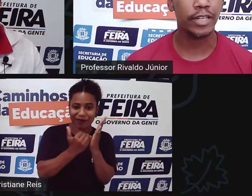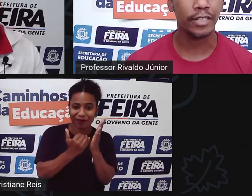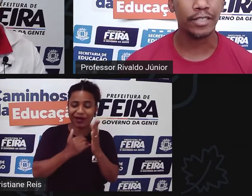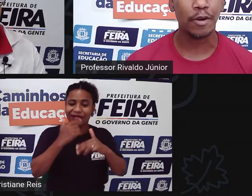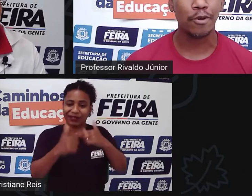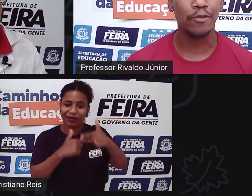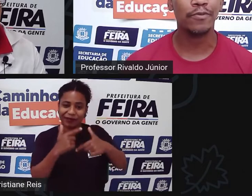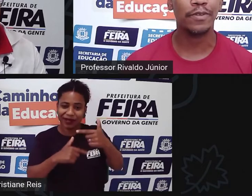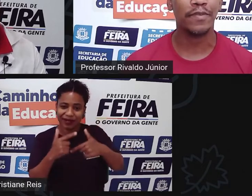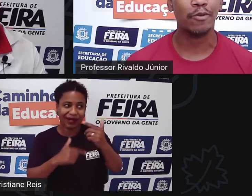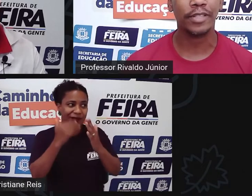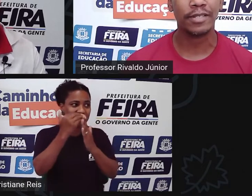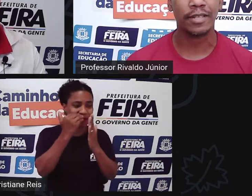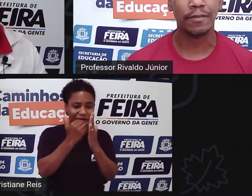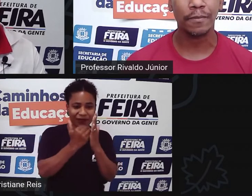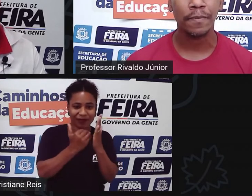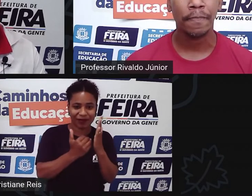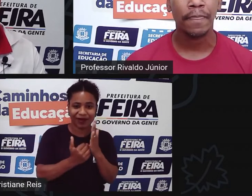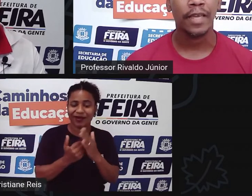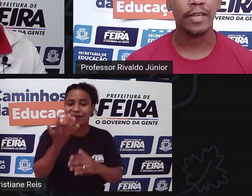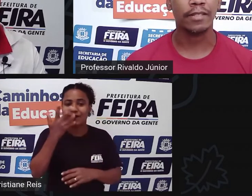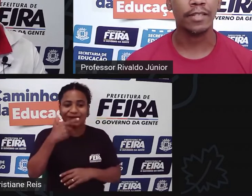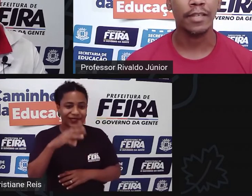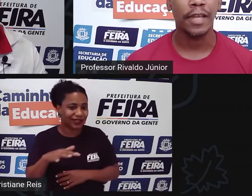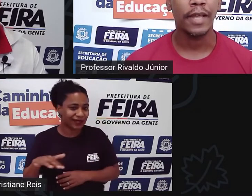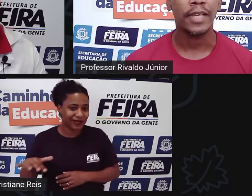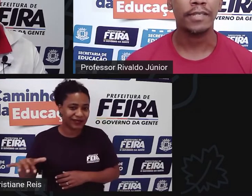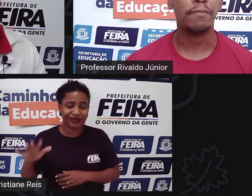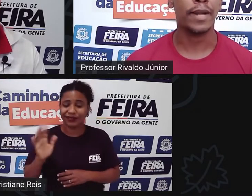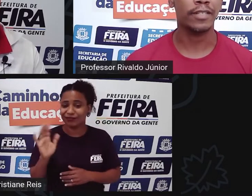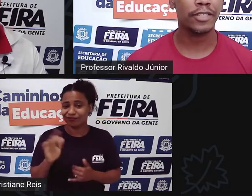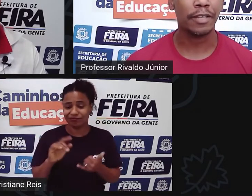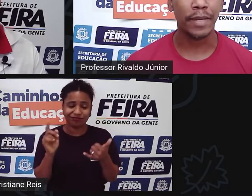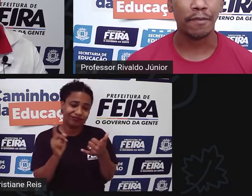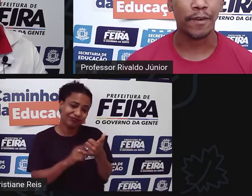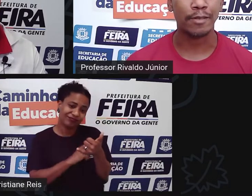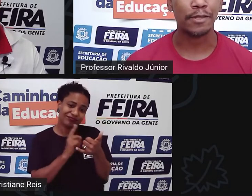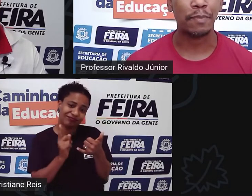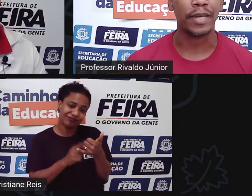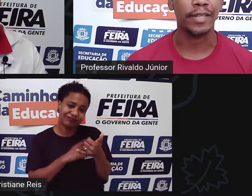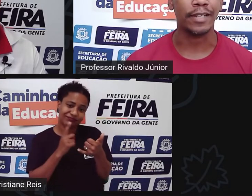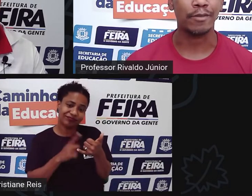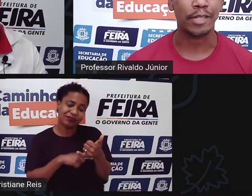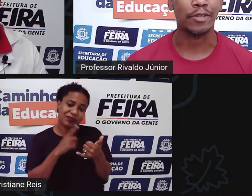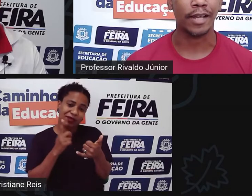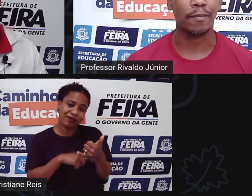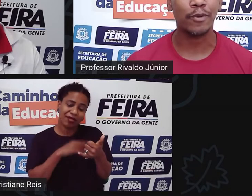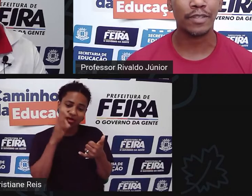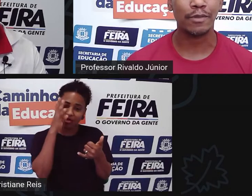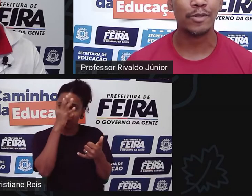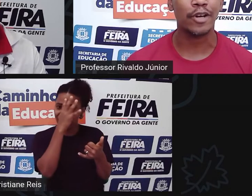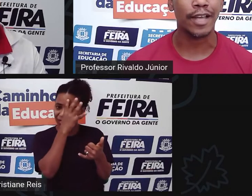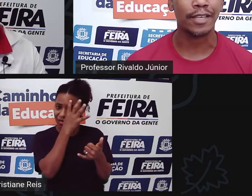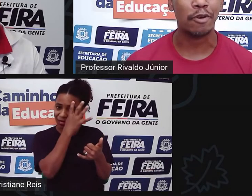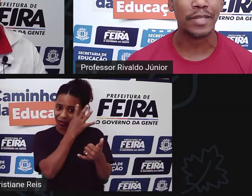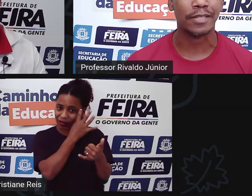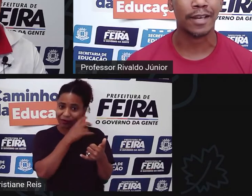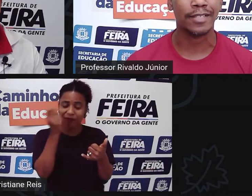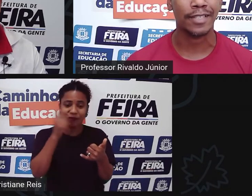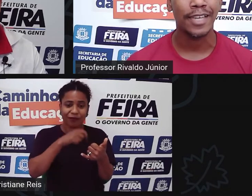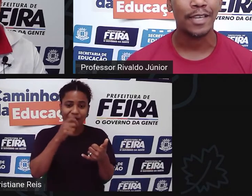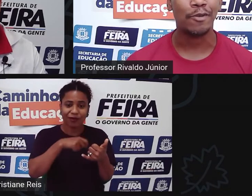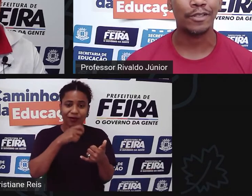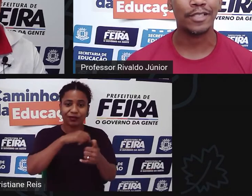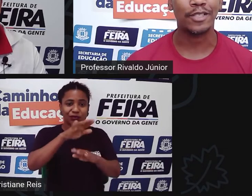levando o dia ali de acordo com que vai acontecendo e assim e se para a gente também é fácil se perder ali no celular poxa vou só olhar aqui uma